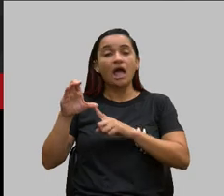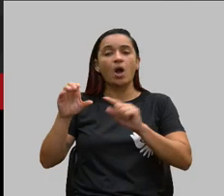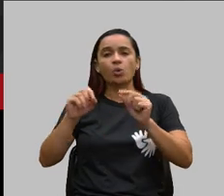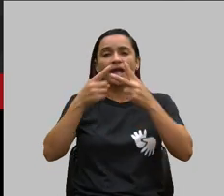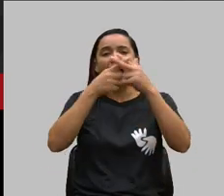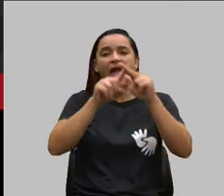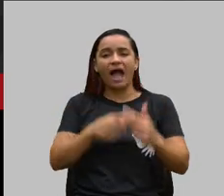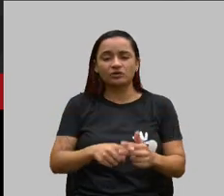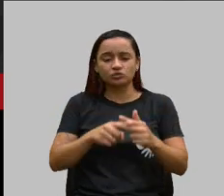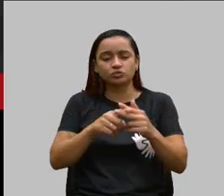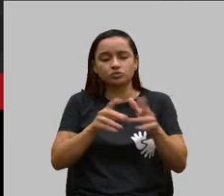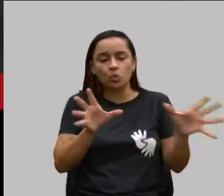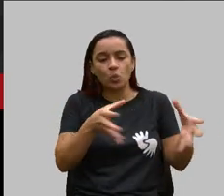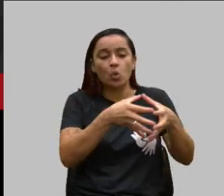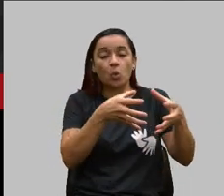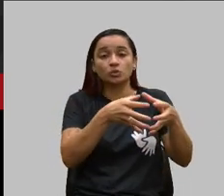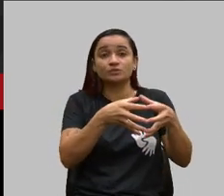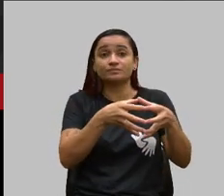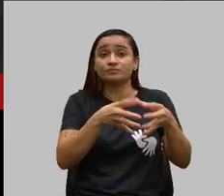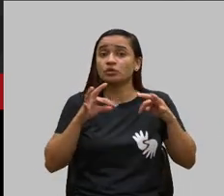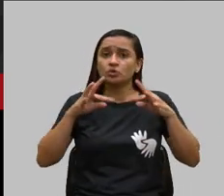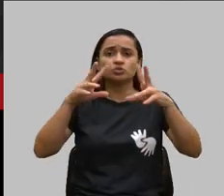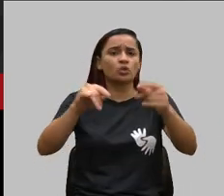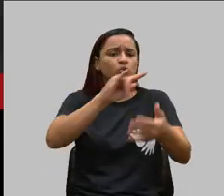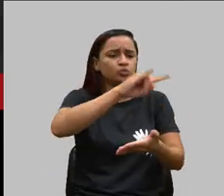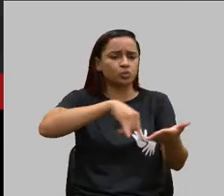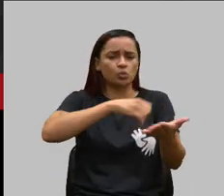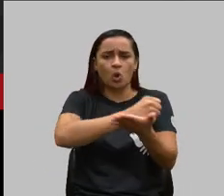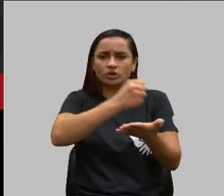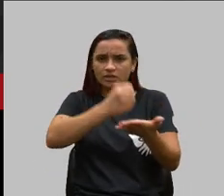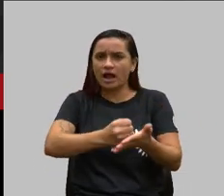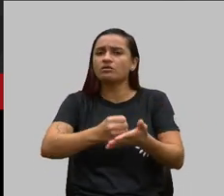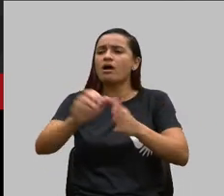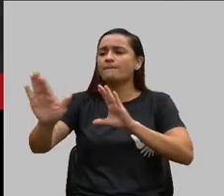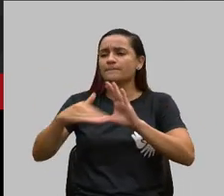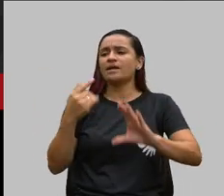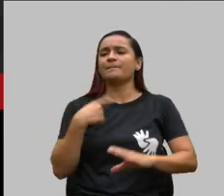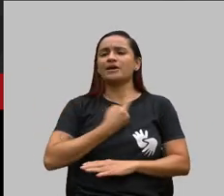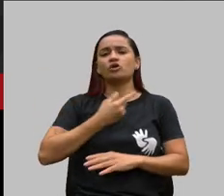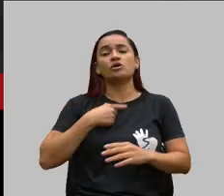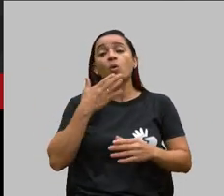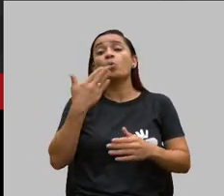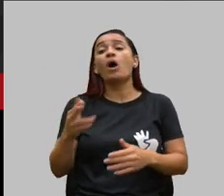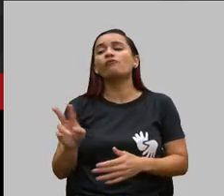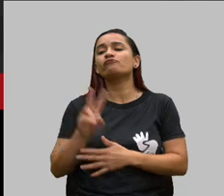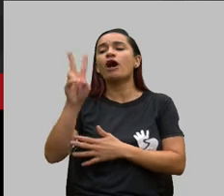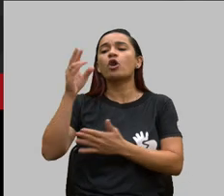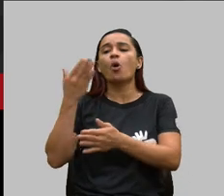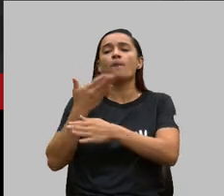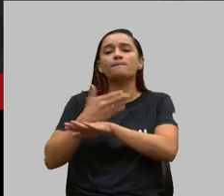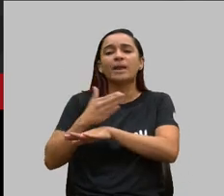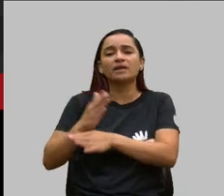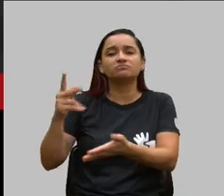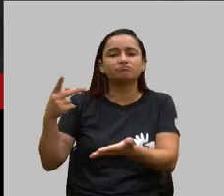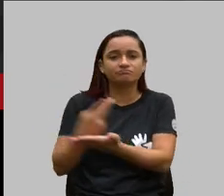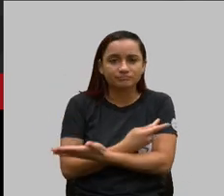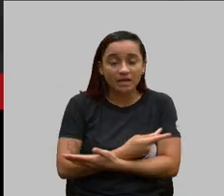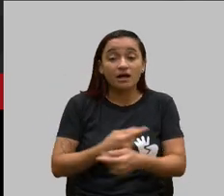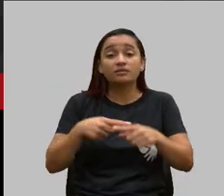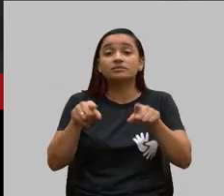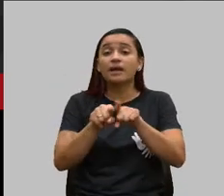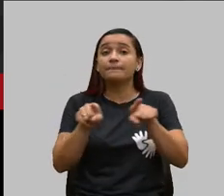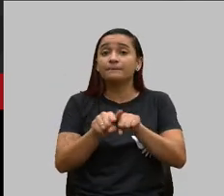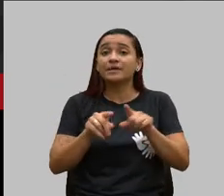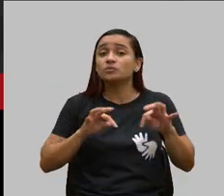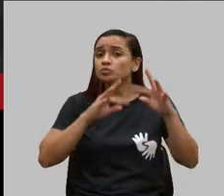contratos são informados para a agência dizendo qual foi o valor que foi aplicado e todos os contratos outliers são aplicadas